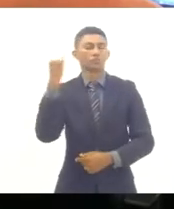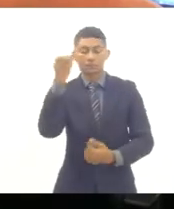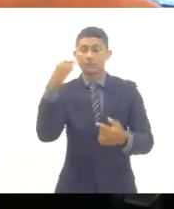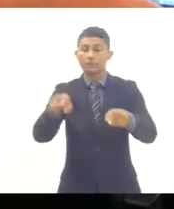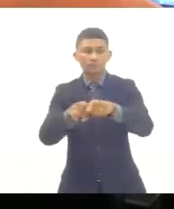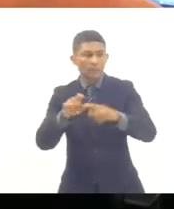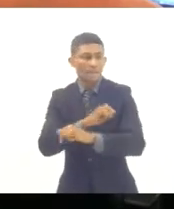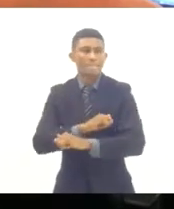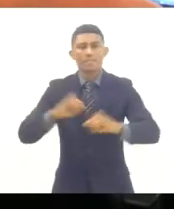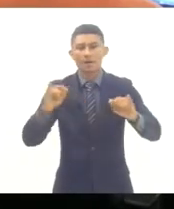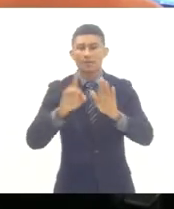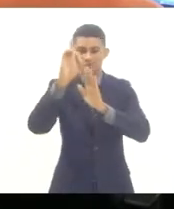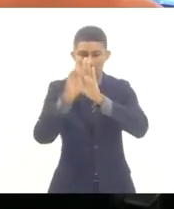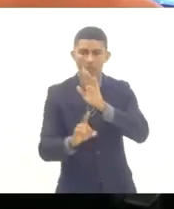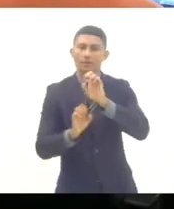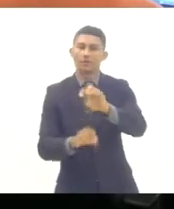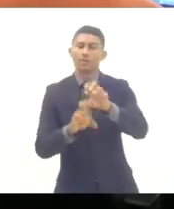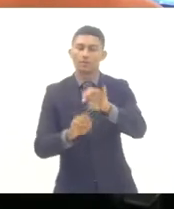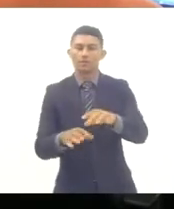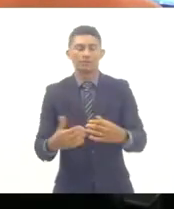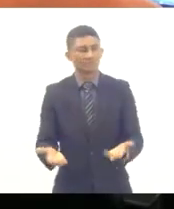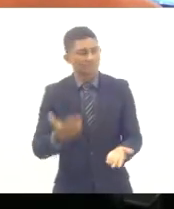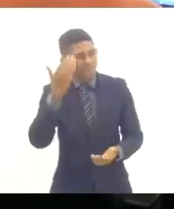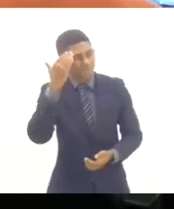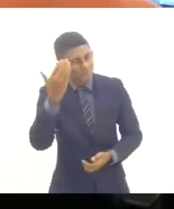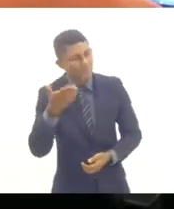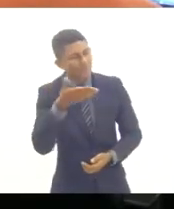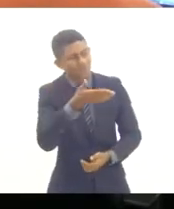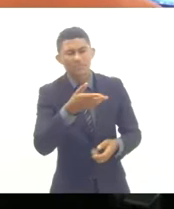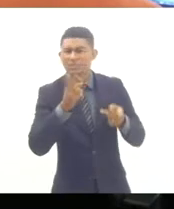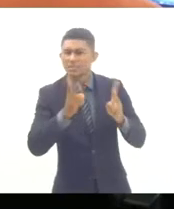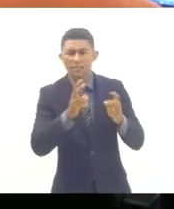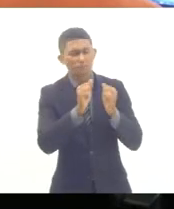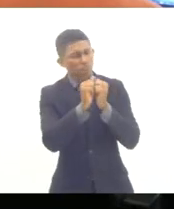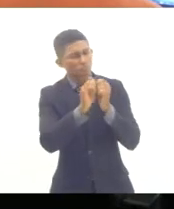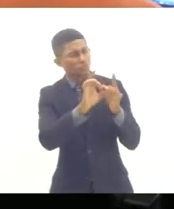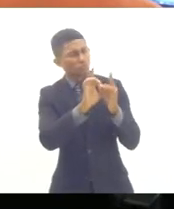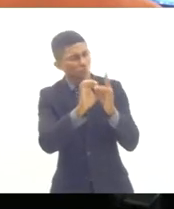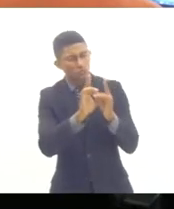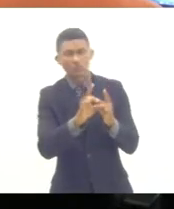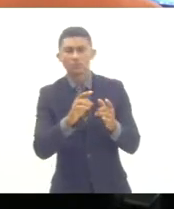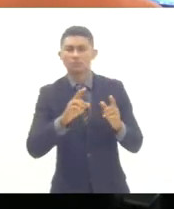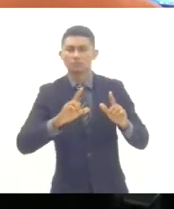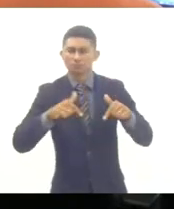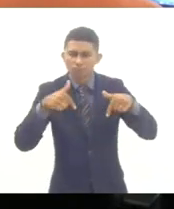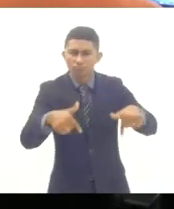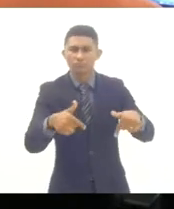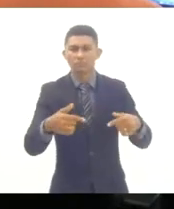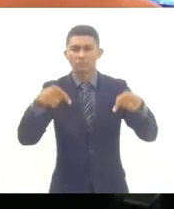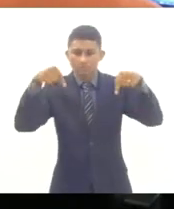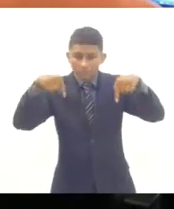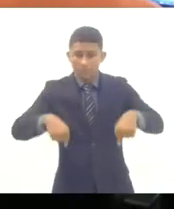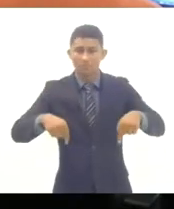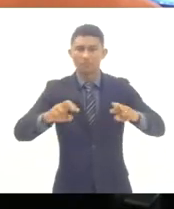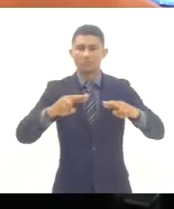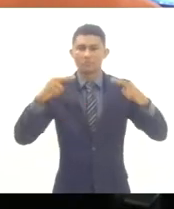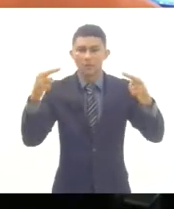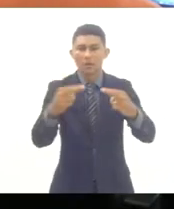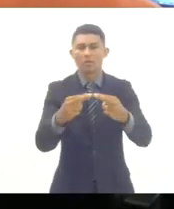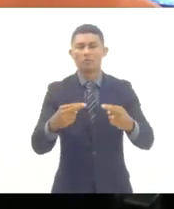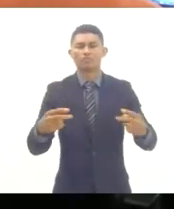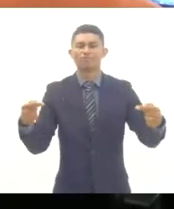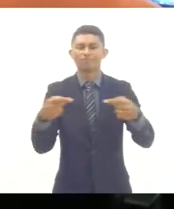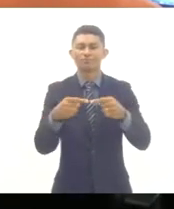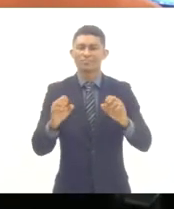pelo Direito à Educação. Obrigado, Maria Tereza, por essa parceria. Mais uma vez, se desdobra nessa audiência pública como parte dos nossos